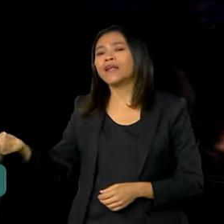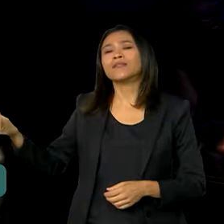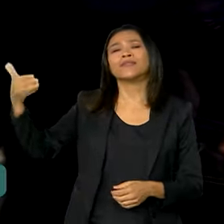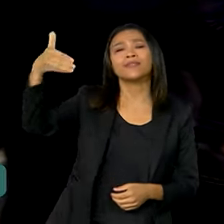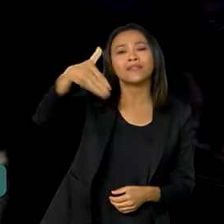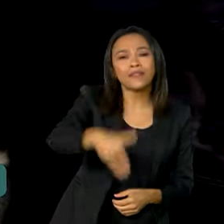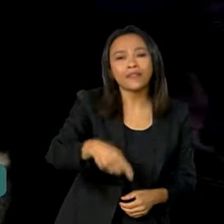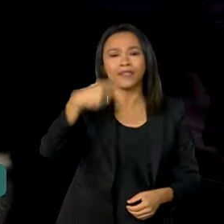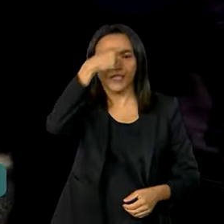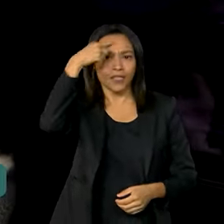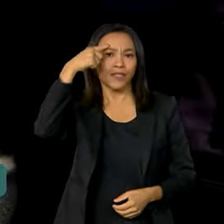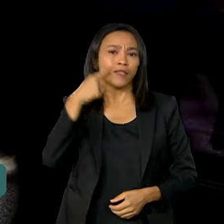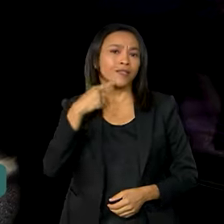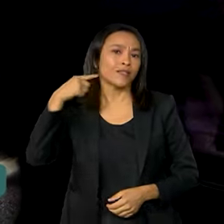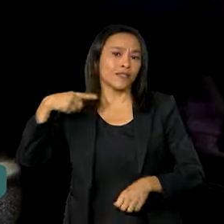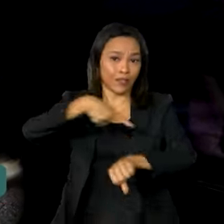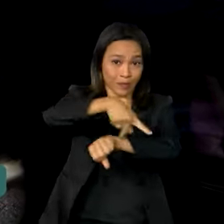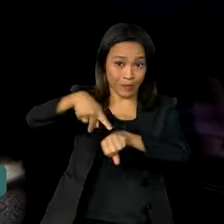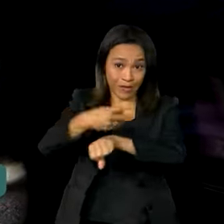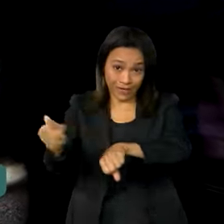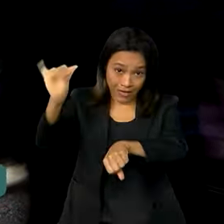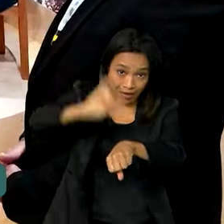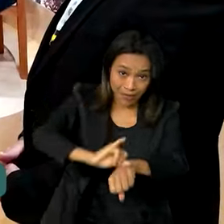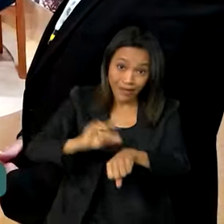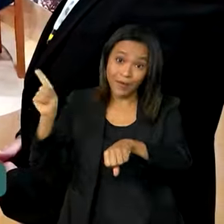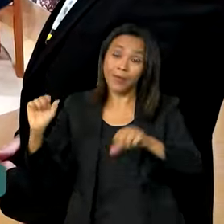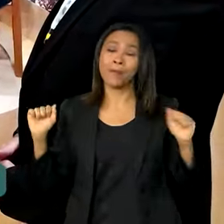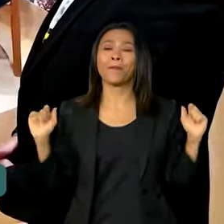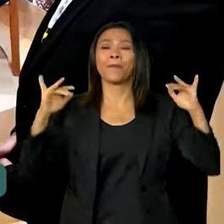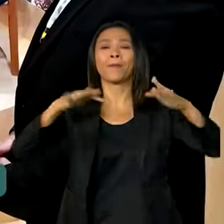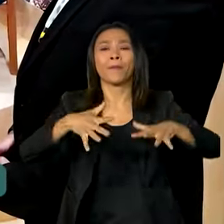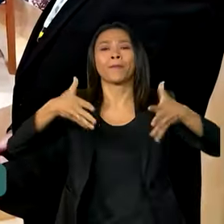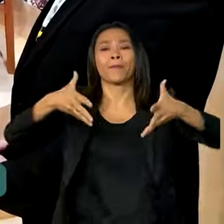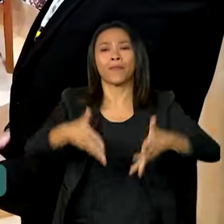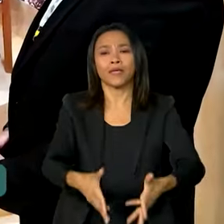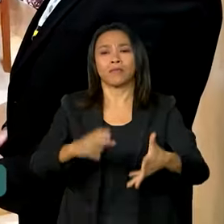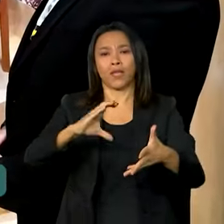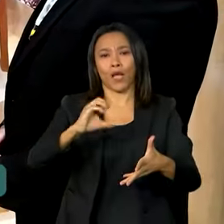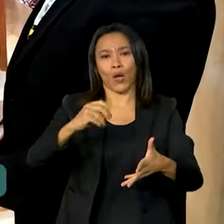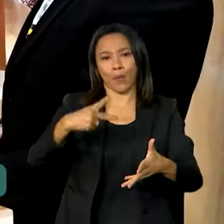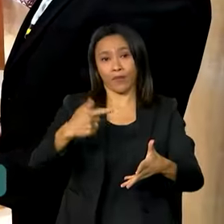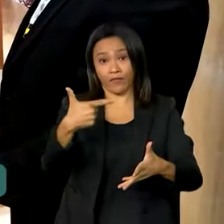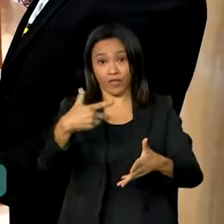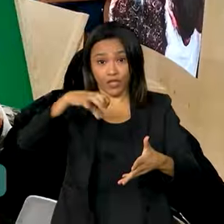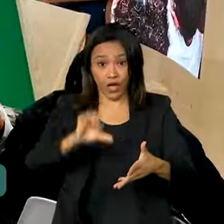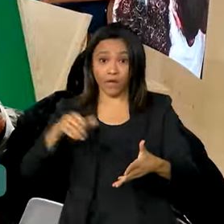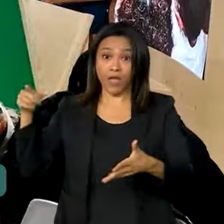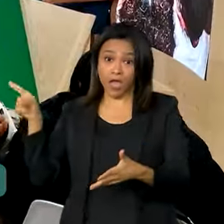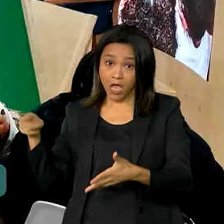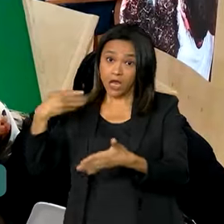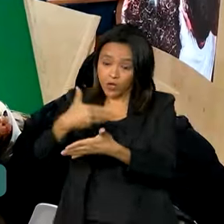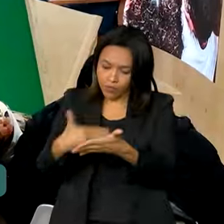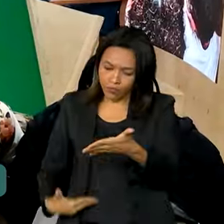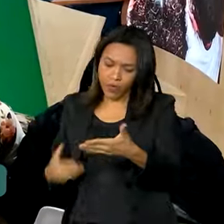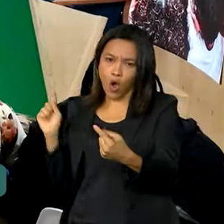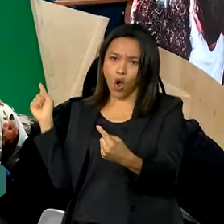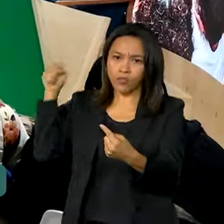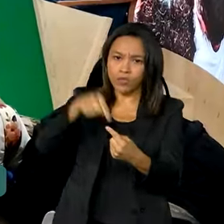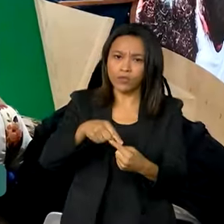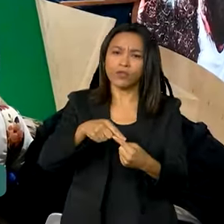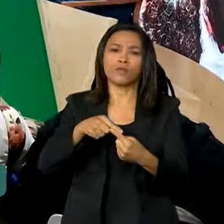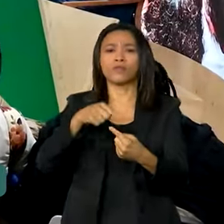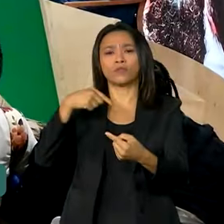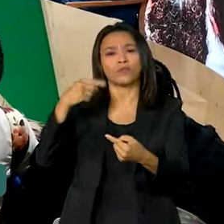Conferência do Clima da ONU, a COP29. A Alckmin entregou a nova meta climática do Brasil, que